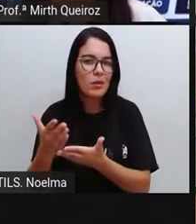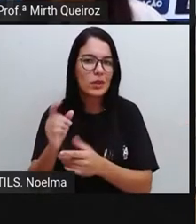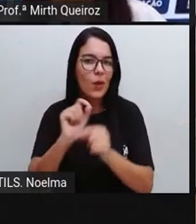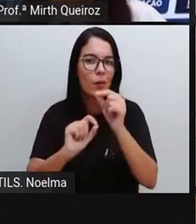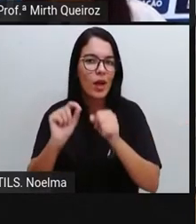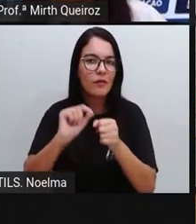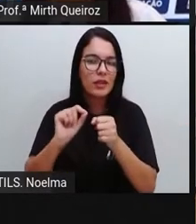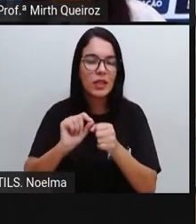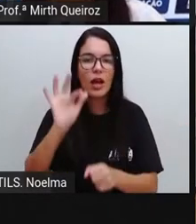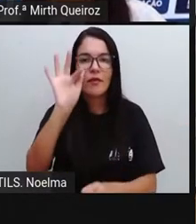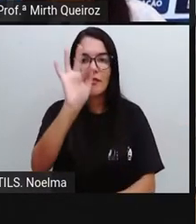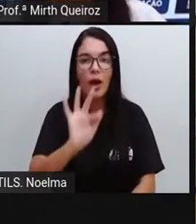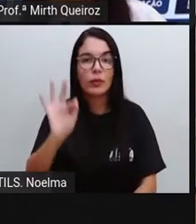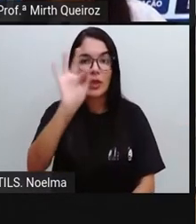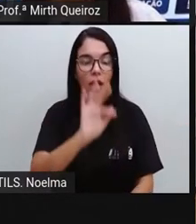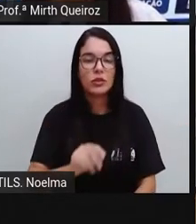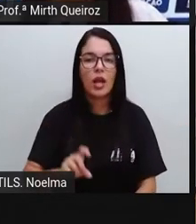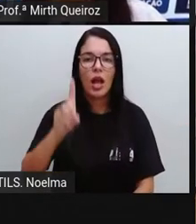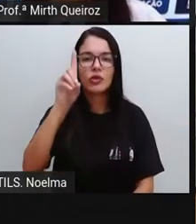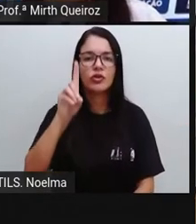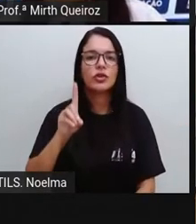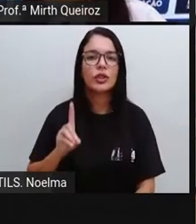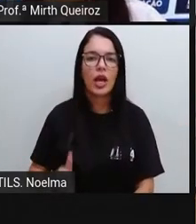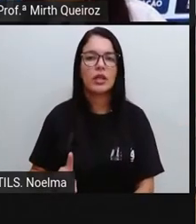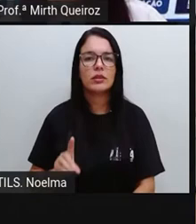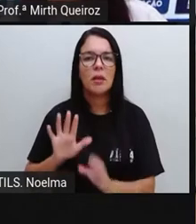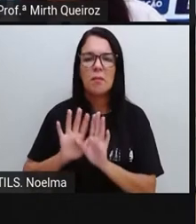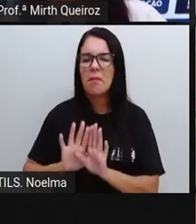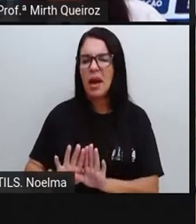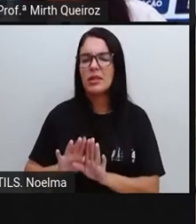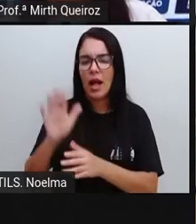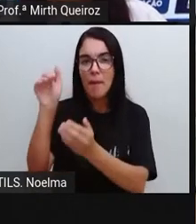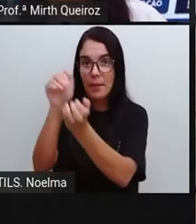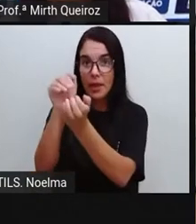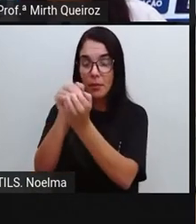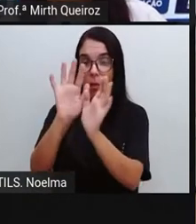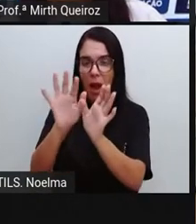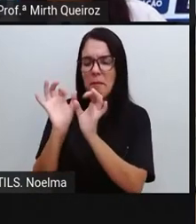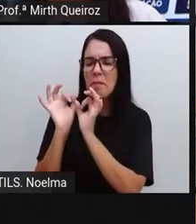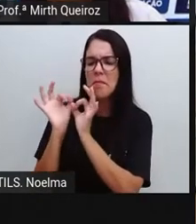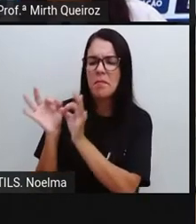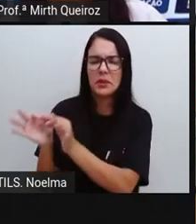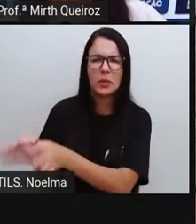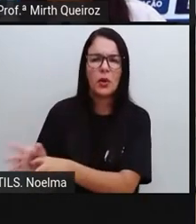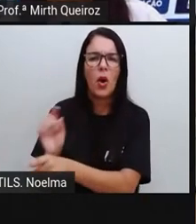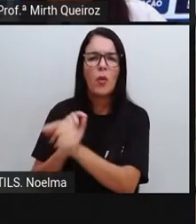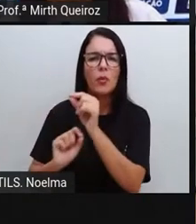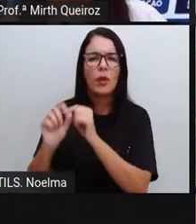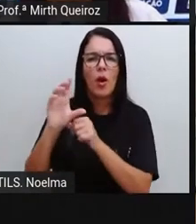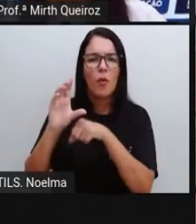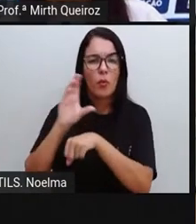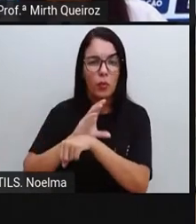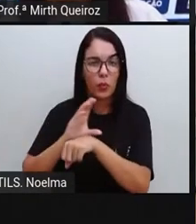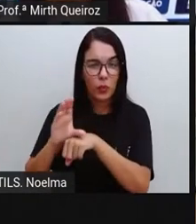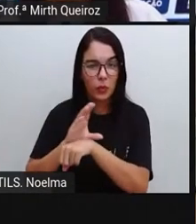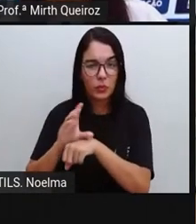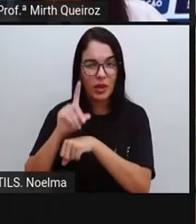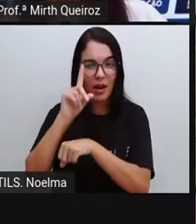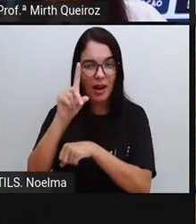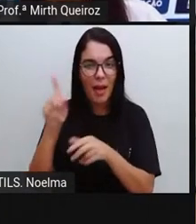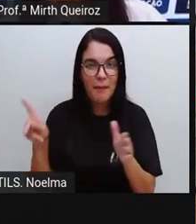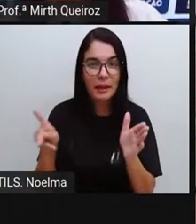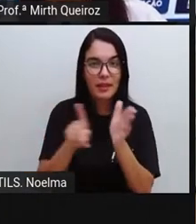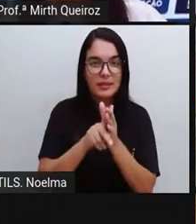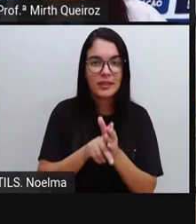Universidade Católica de Pernambuco, mas ele abandonou o curso e foi para os Estados Unidos, que foi onde ele se radicou e